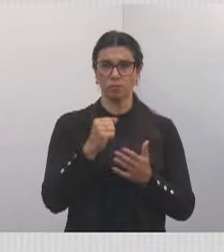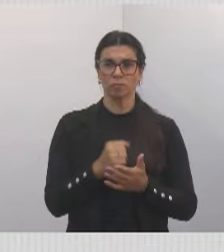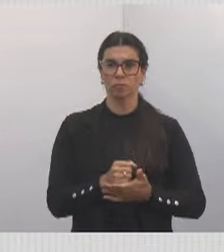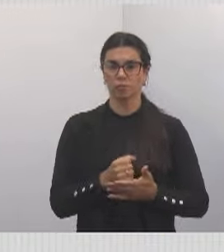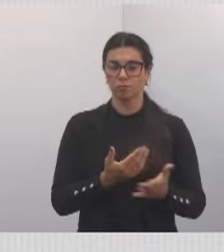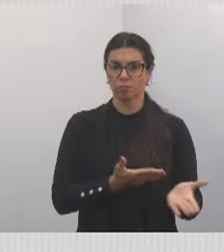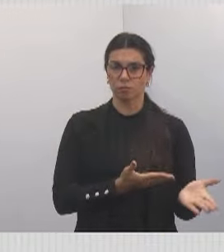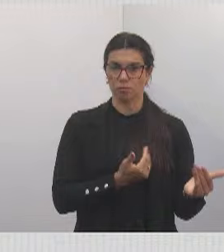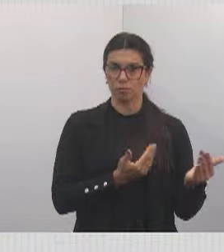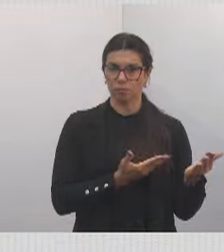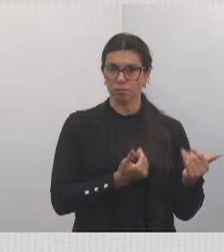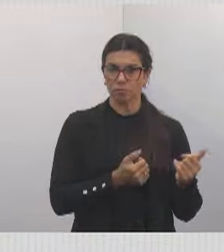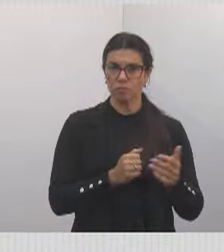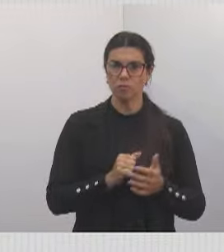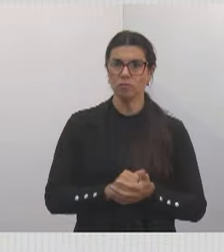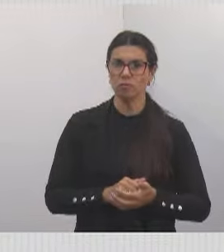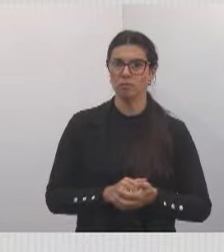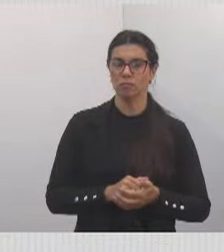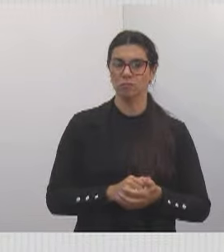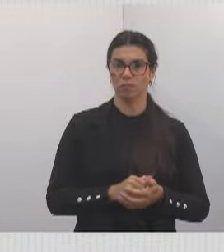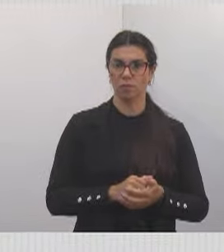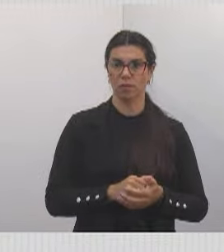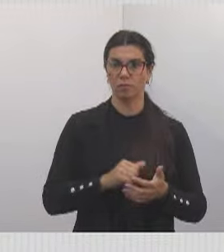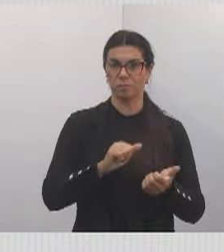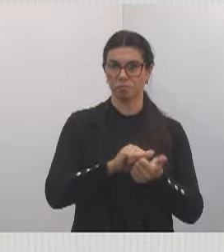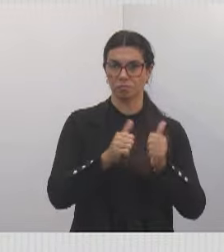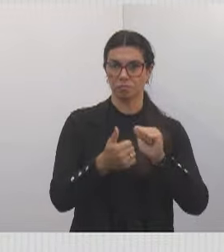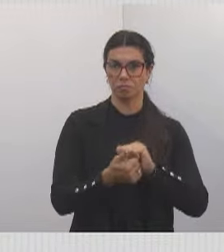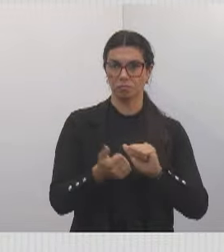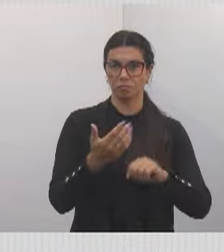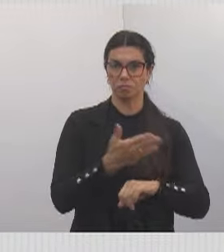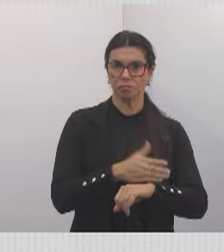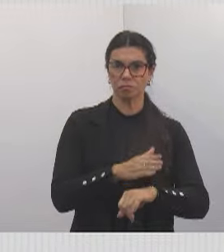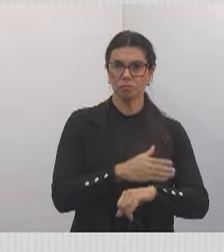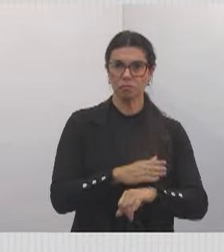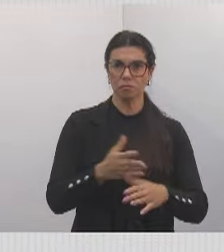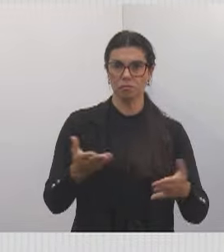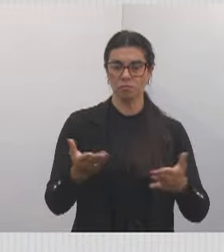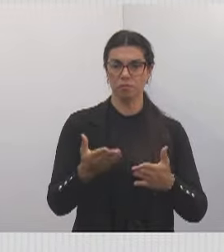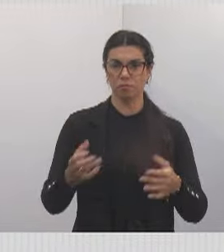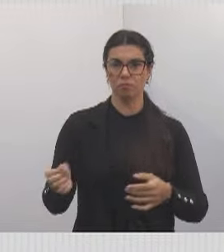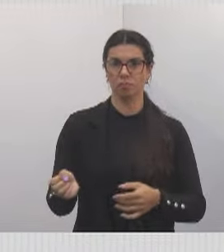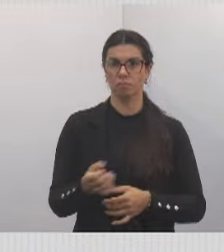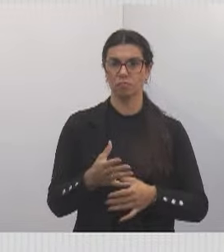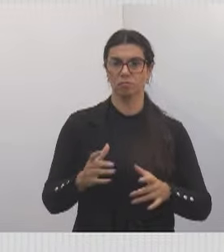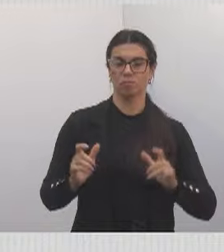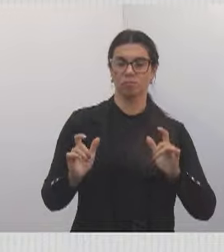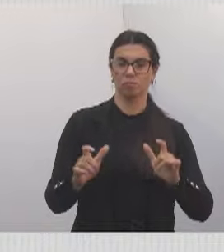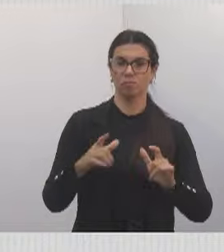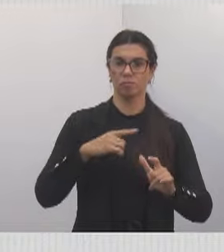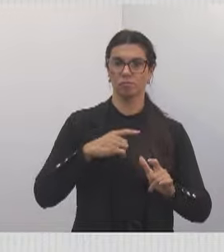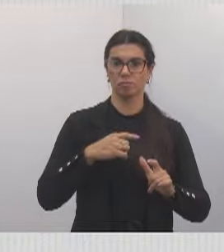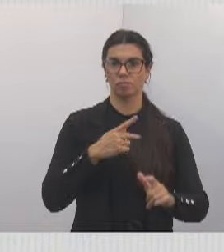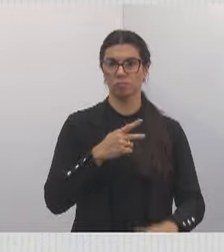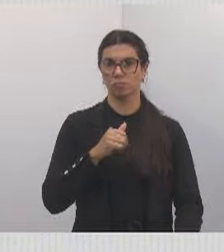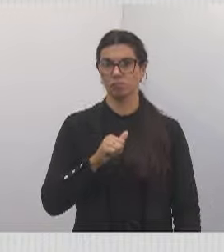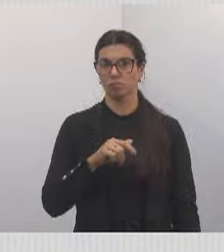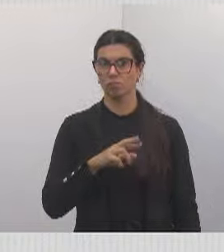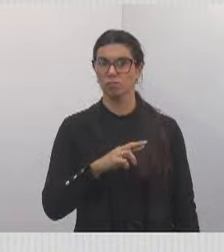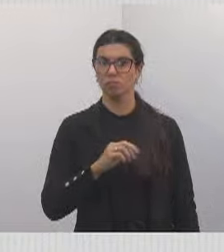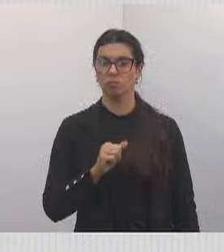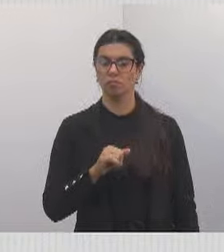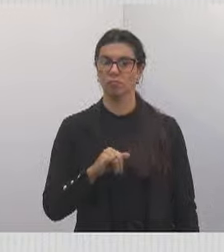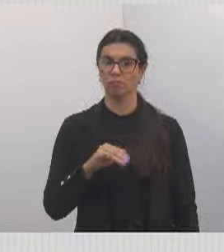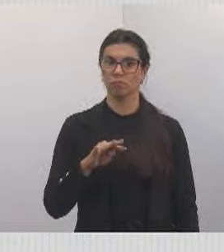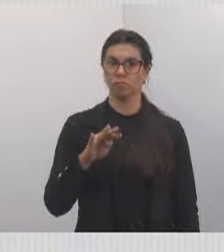apresentação de Taekwondo. Eles estão abrindo uma nova unidade aqui no Jardim Paraíba, final do Jardim